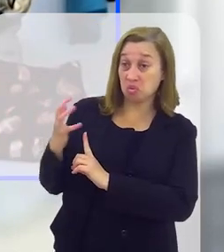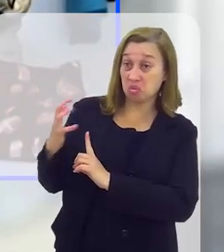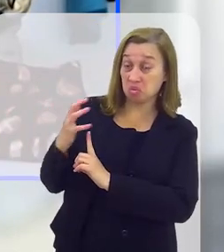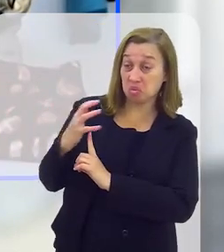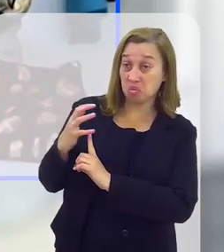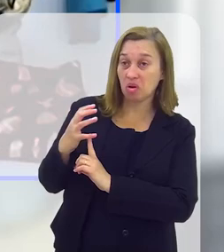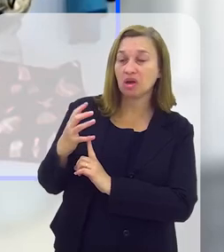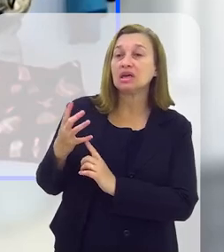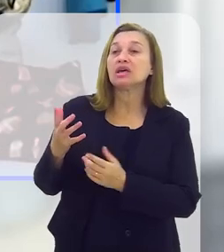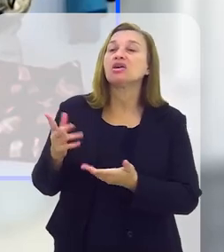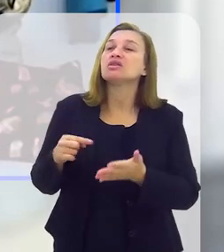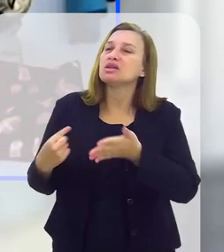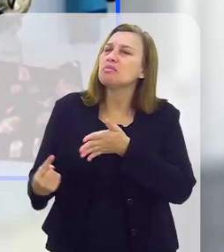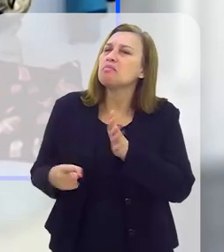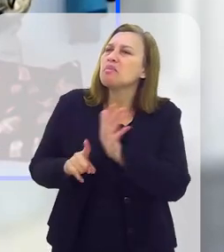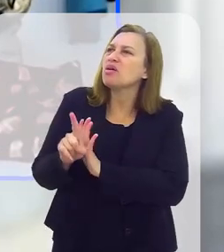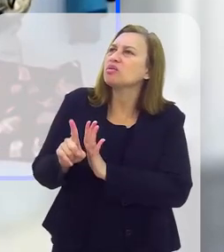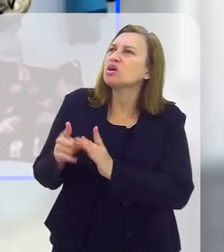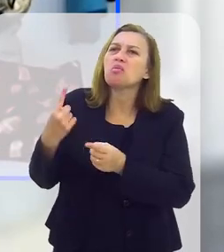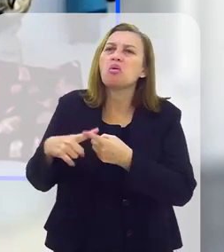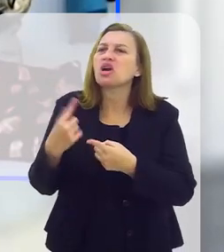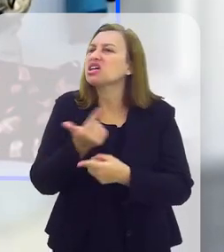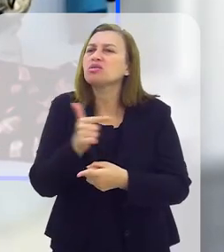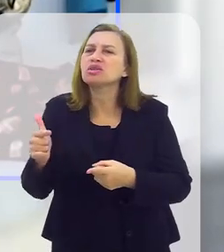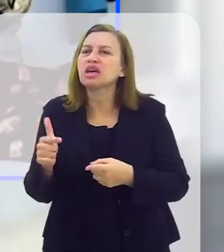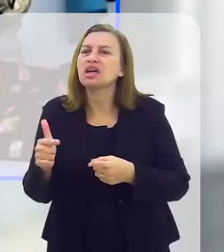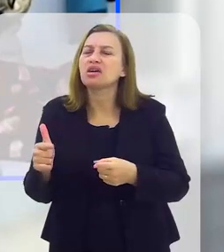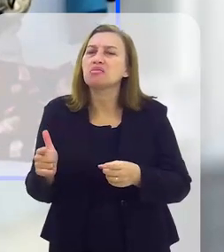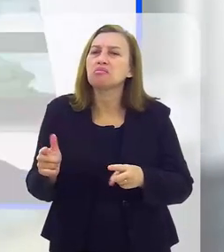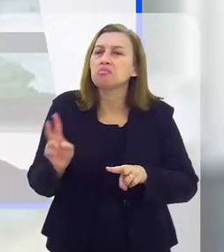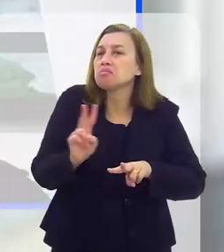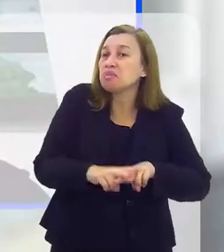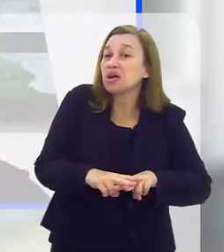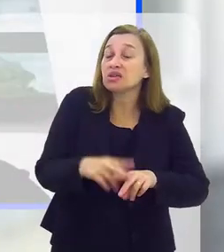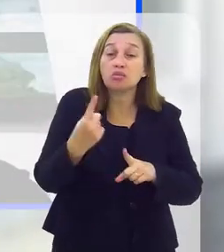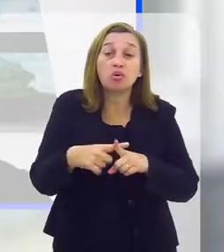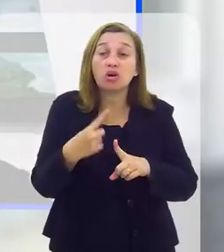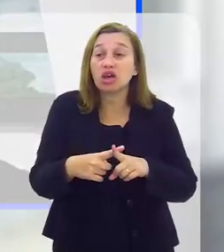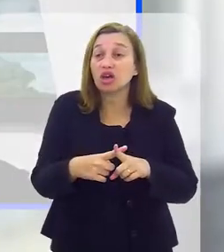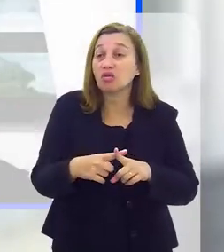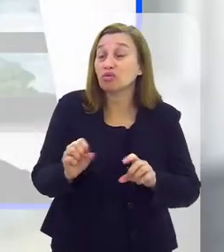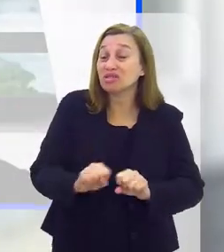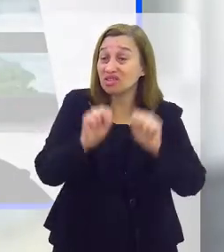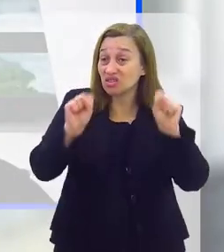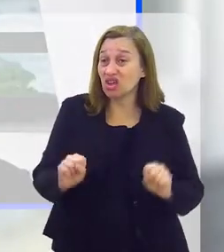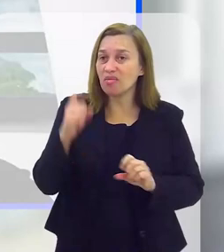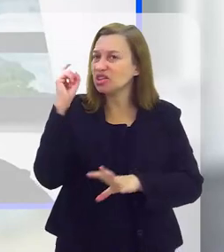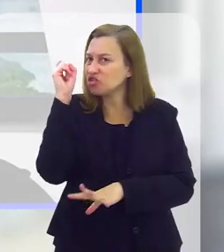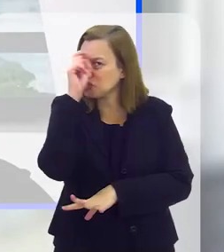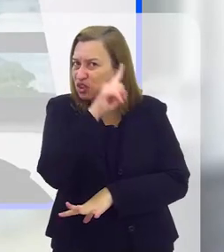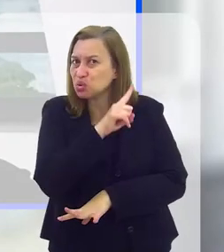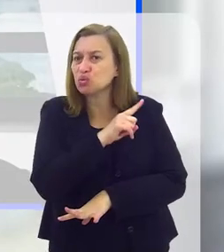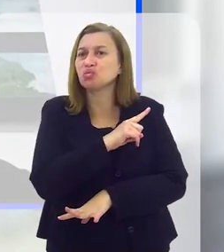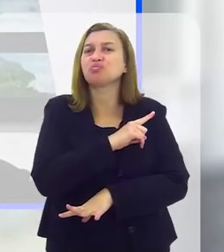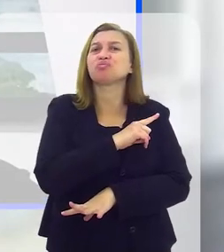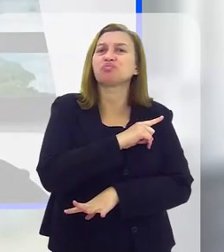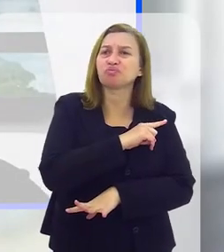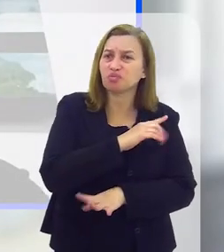Ela também sofre constrangimento. Então, quando você pergunta assim, por que não tem mais preso? Porque o sistema não deixa.